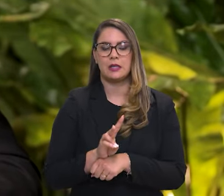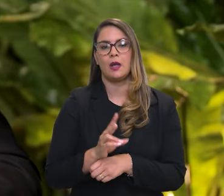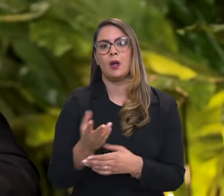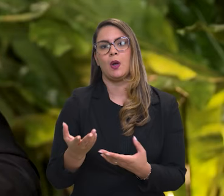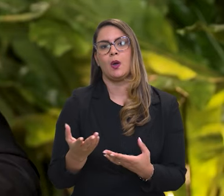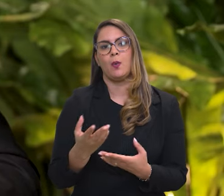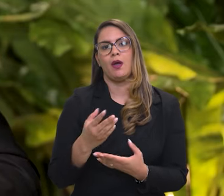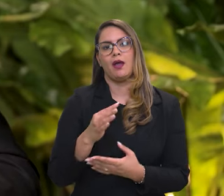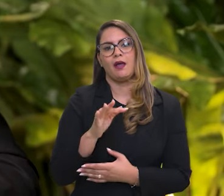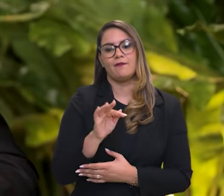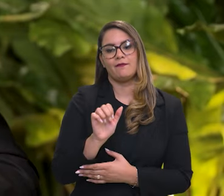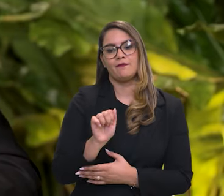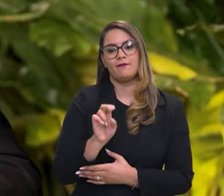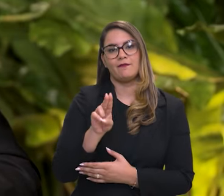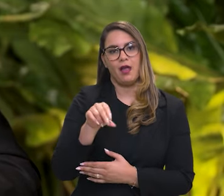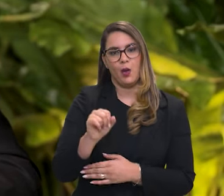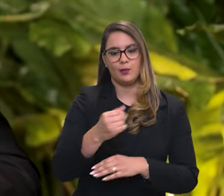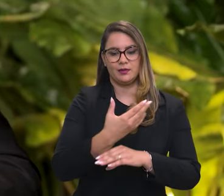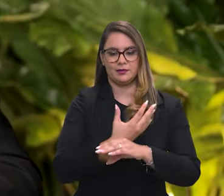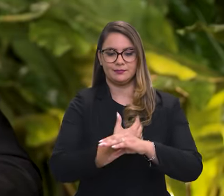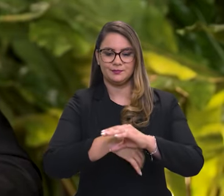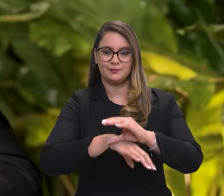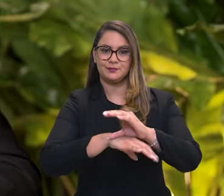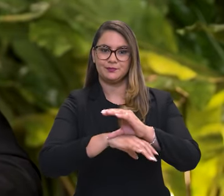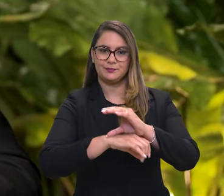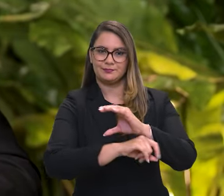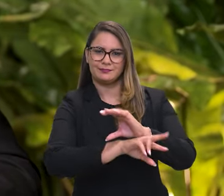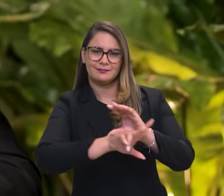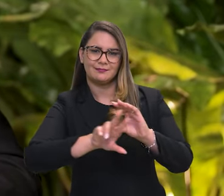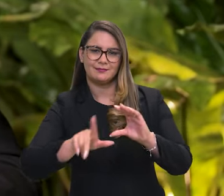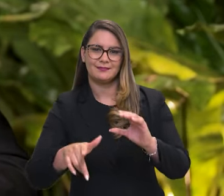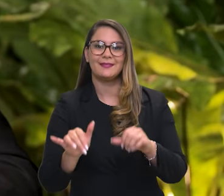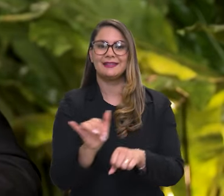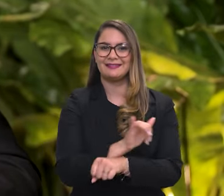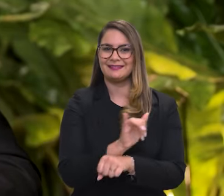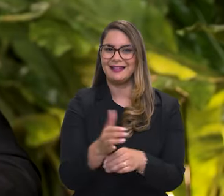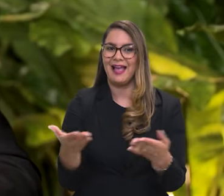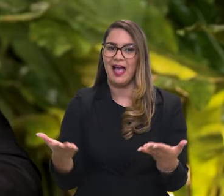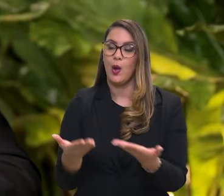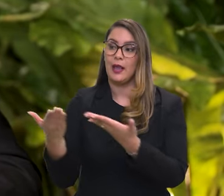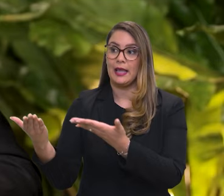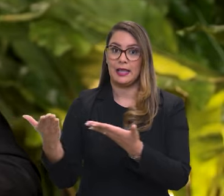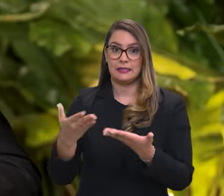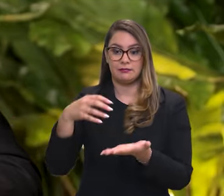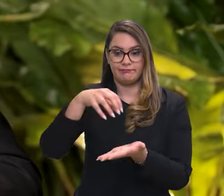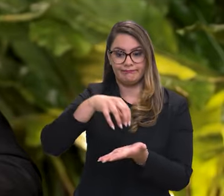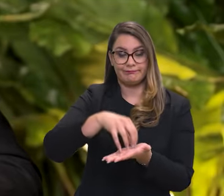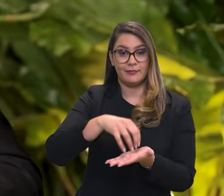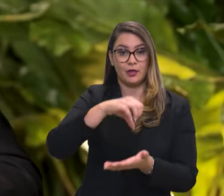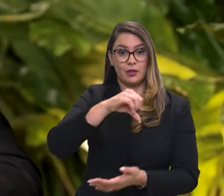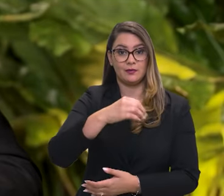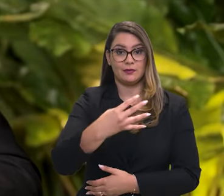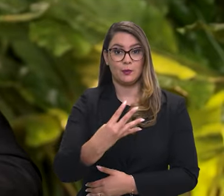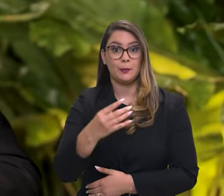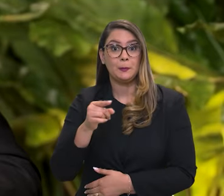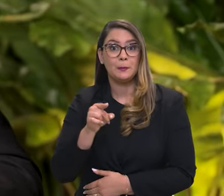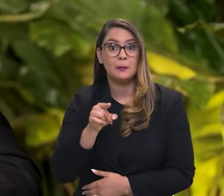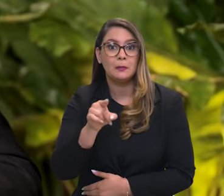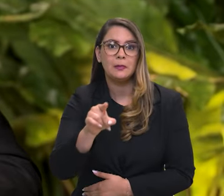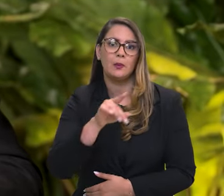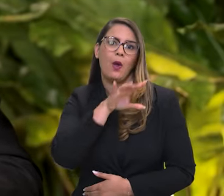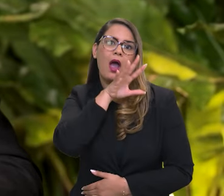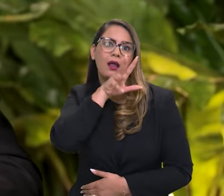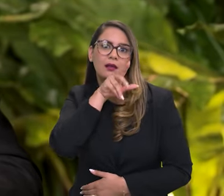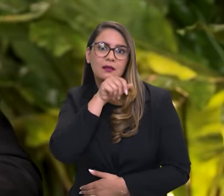fauna, com várias estratégias, e a gente recebeu esse ano nos setas do Ibama 94